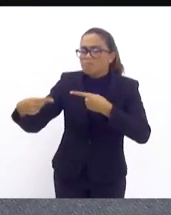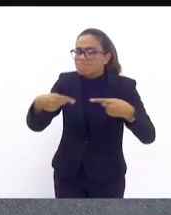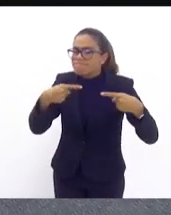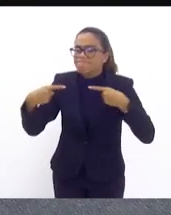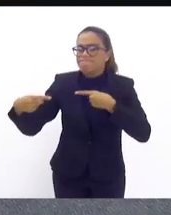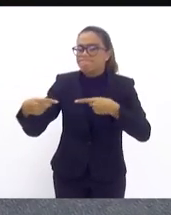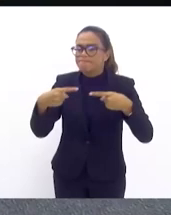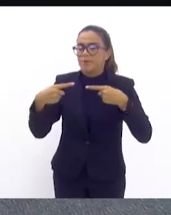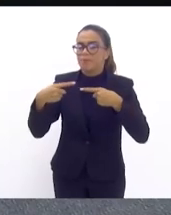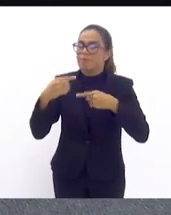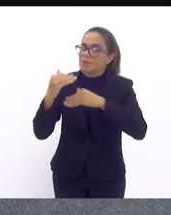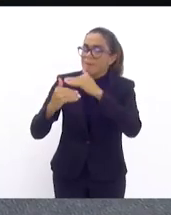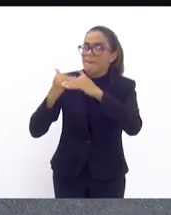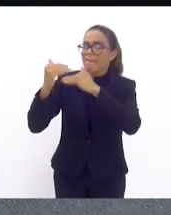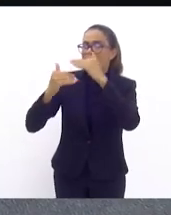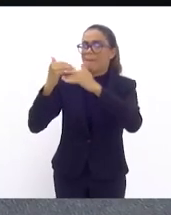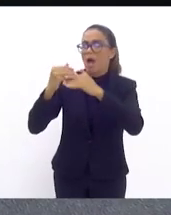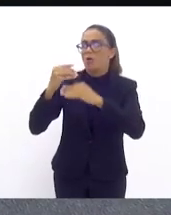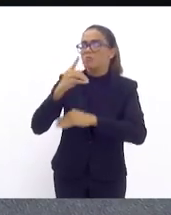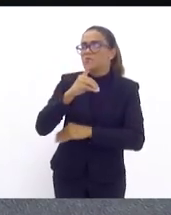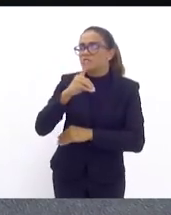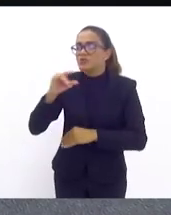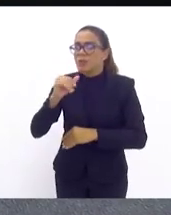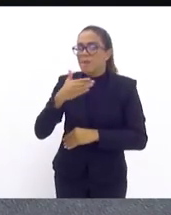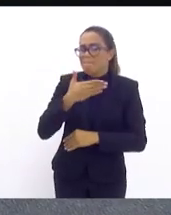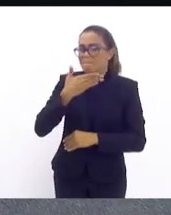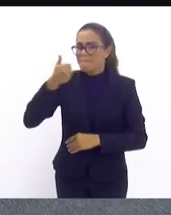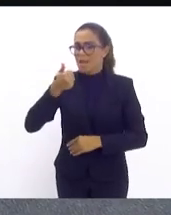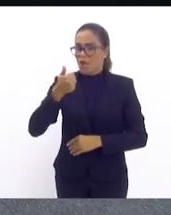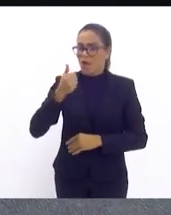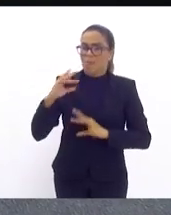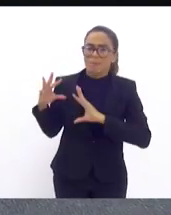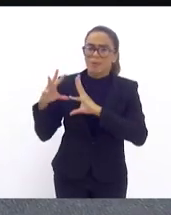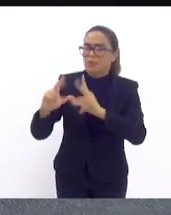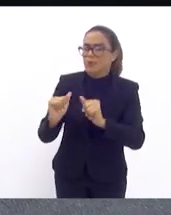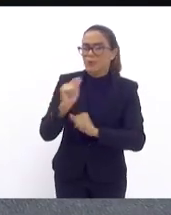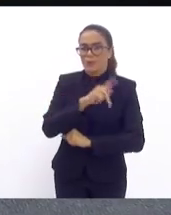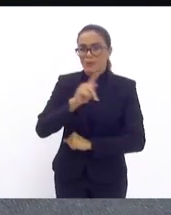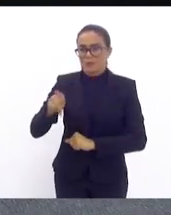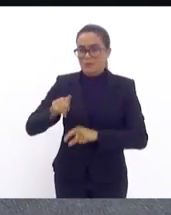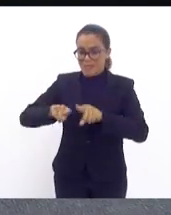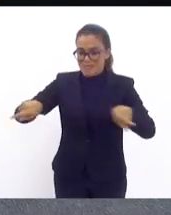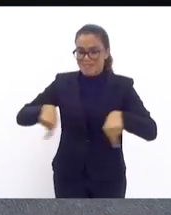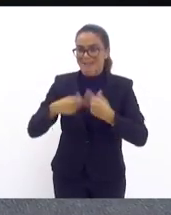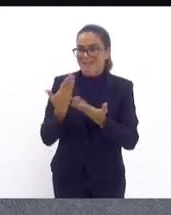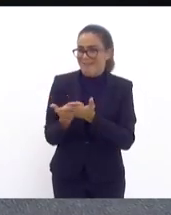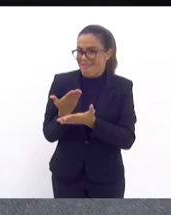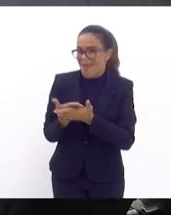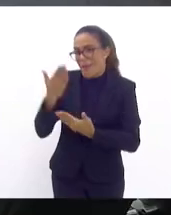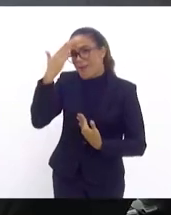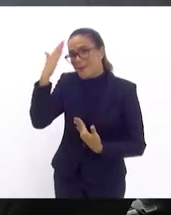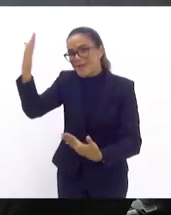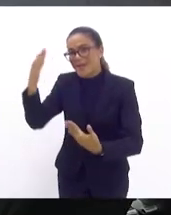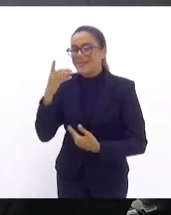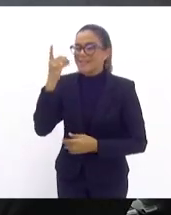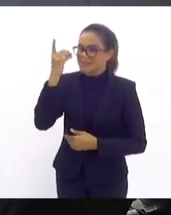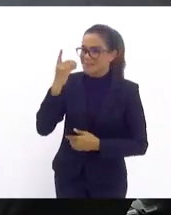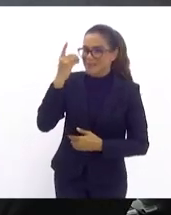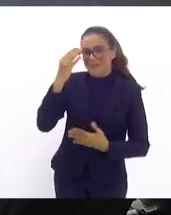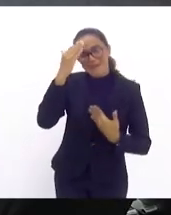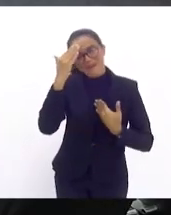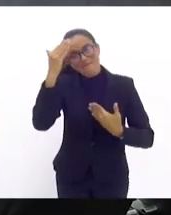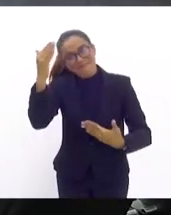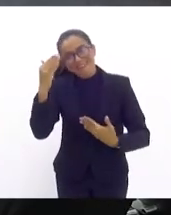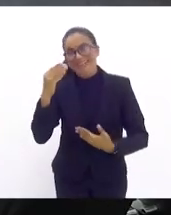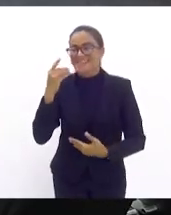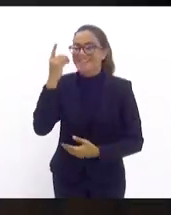cada dia uma vida melhor para todos os professores dentro da sala de aula muito obrigado tá deputado obrigado Luiz Cláudio obrigado deputado